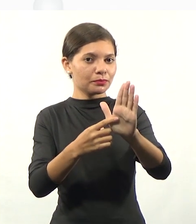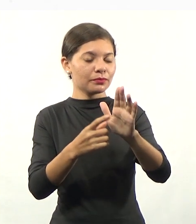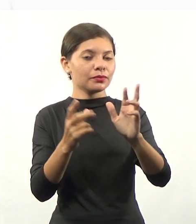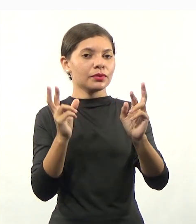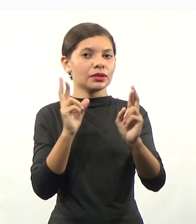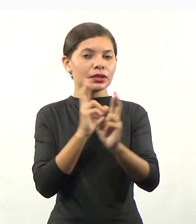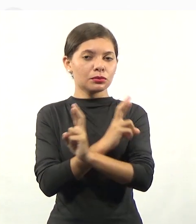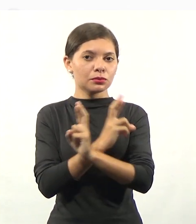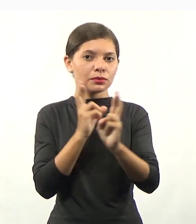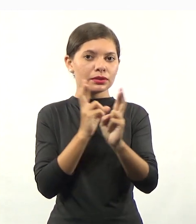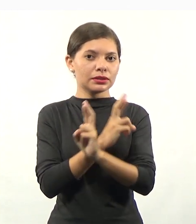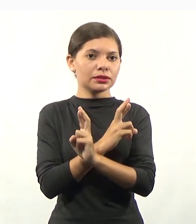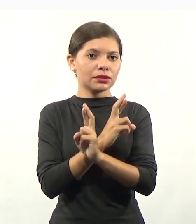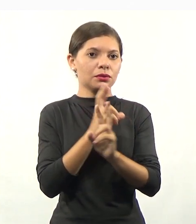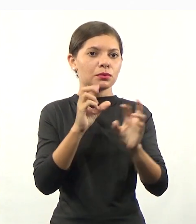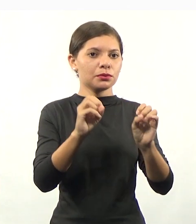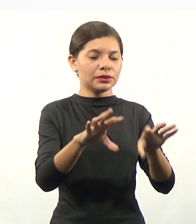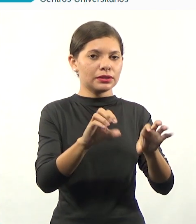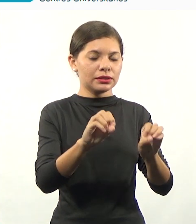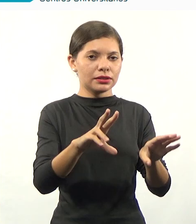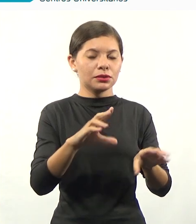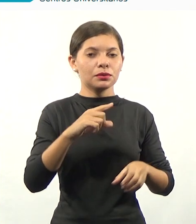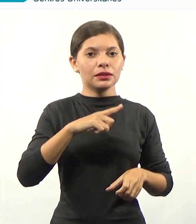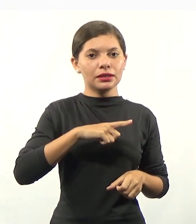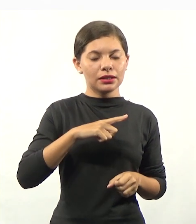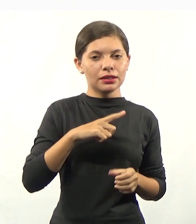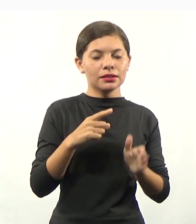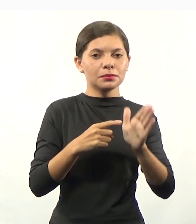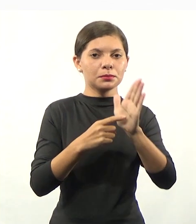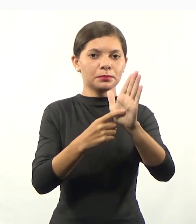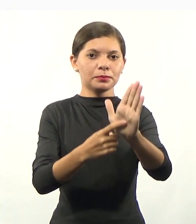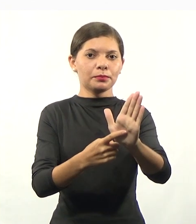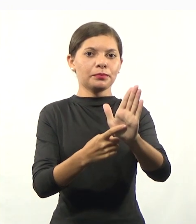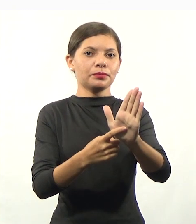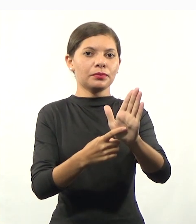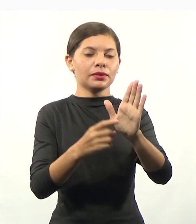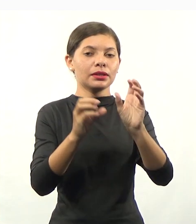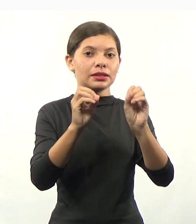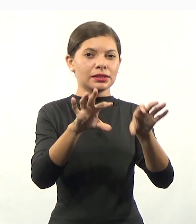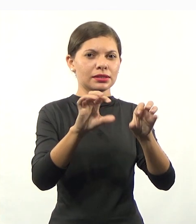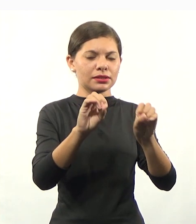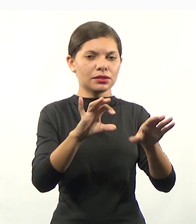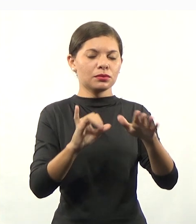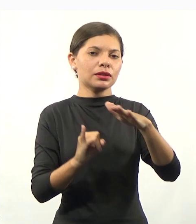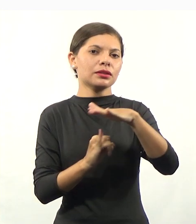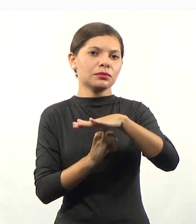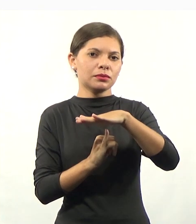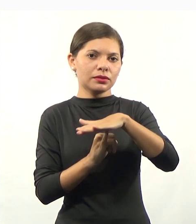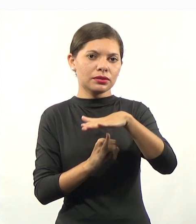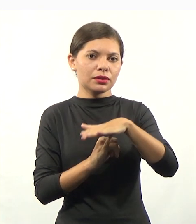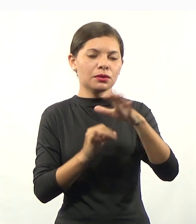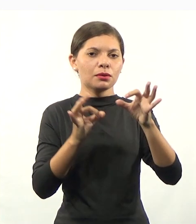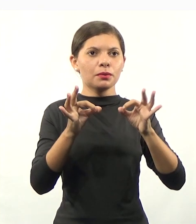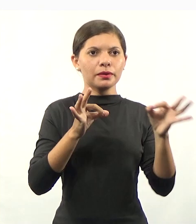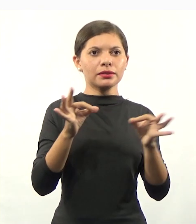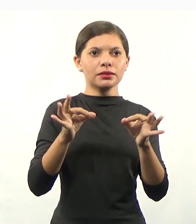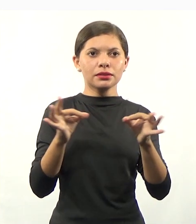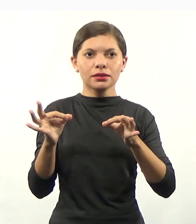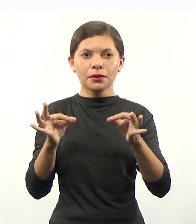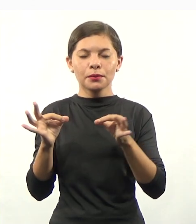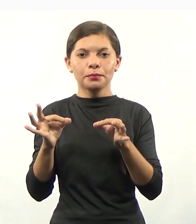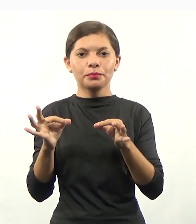Então, com relação ao ensino, eu tenho essa apresentação aqui, ó. Ensino tem as instituições, a organização